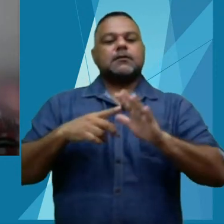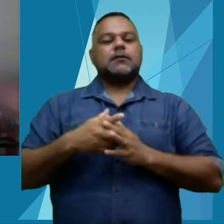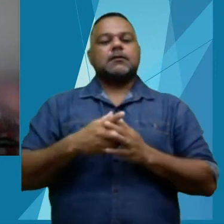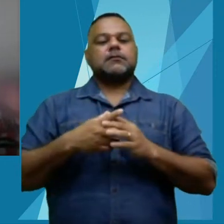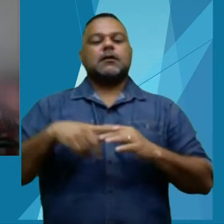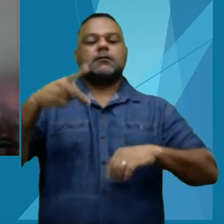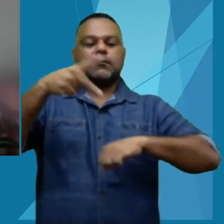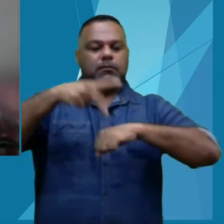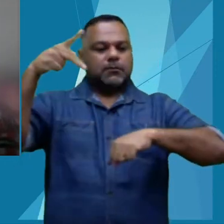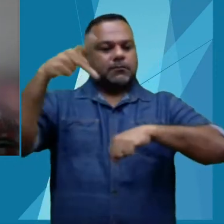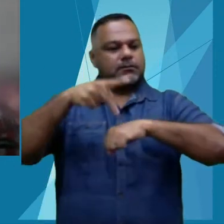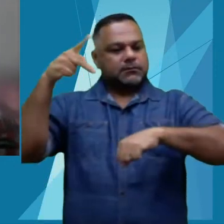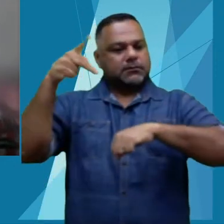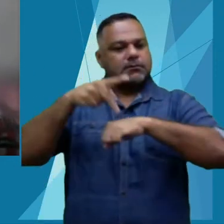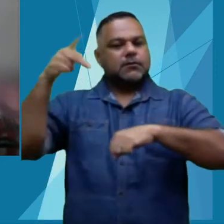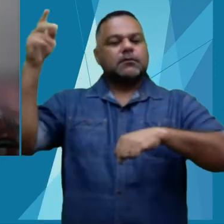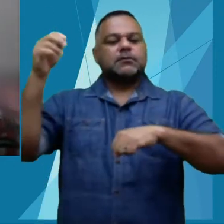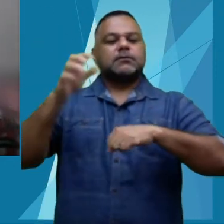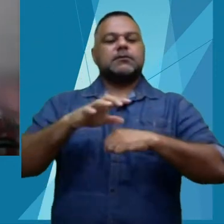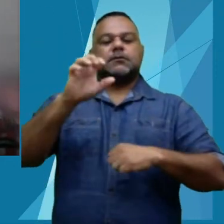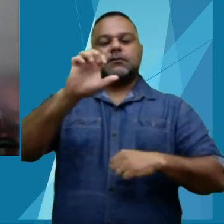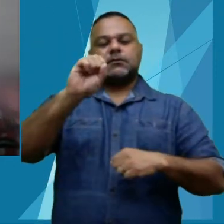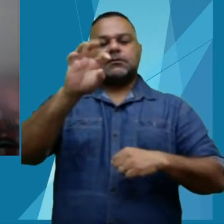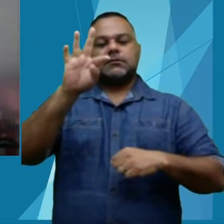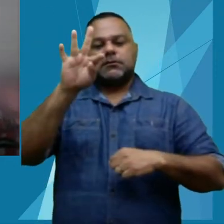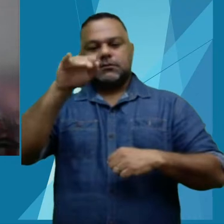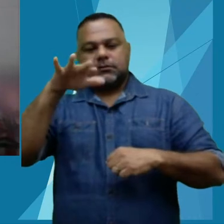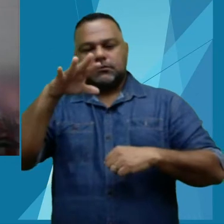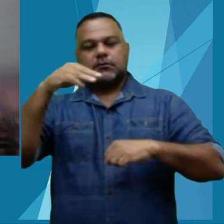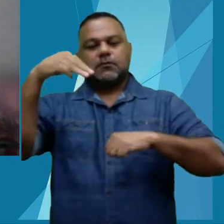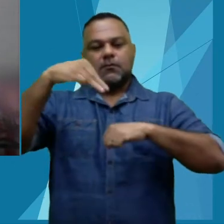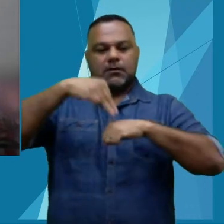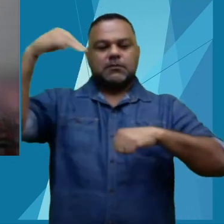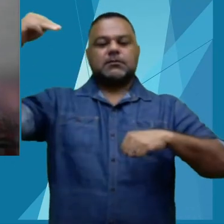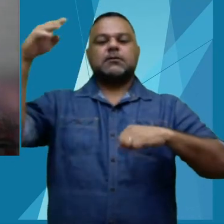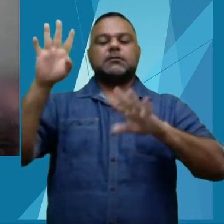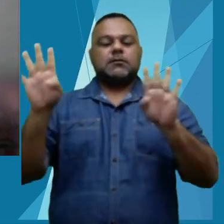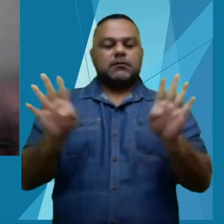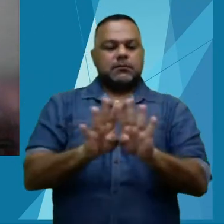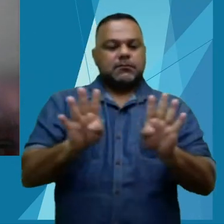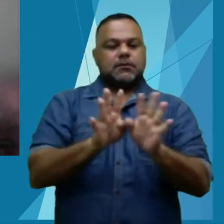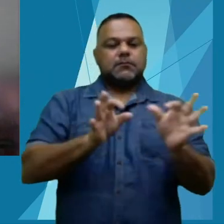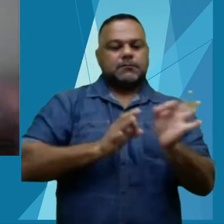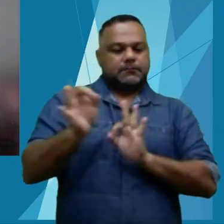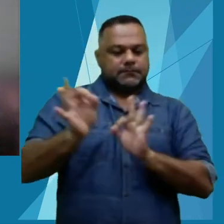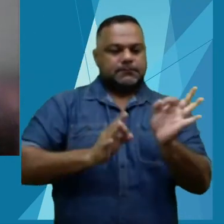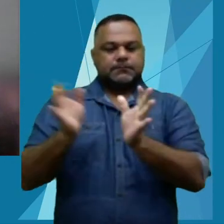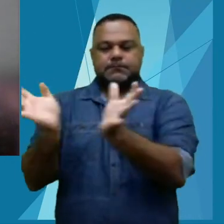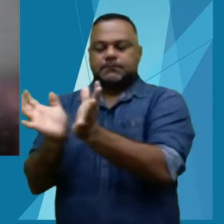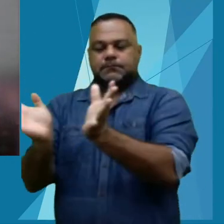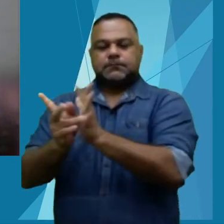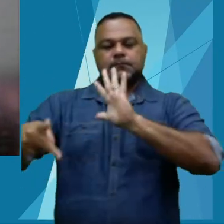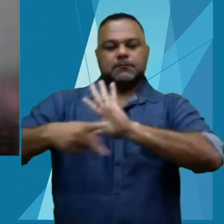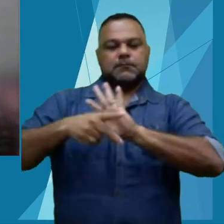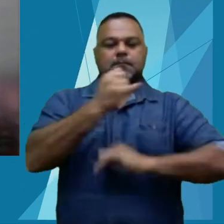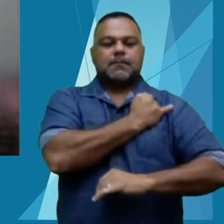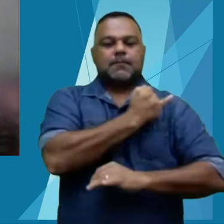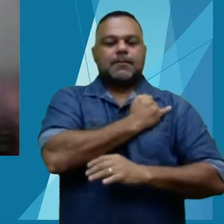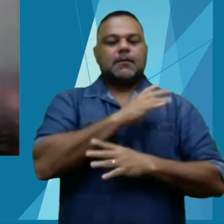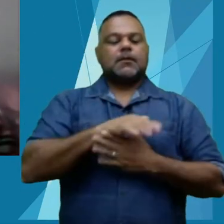quadraduação estricto senso e aos grupos de pesquisa institucionalizados. Foi então